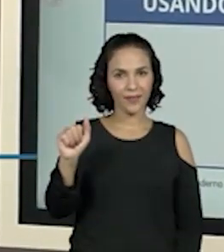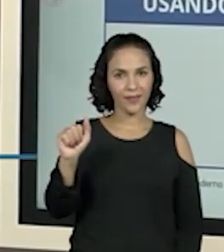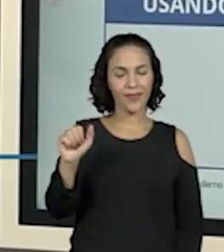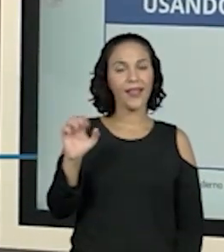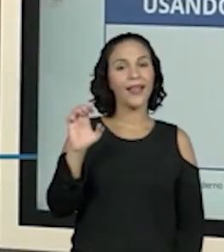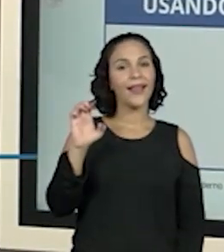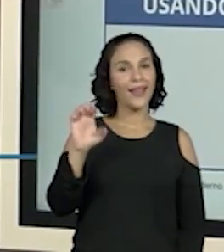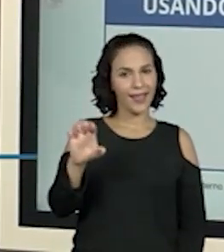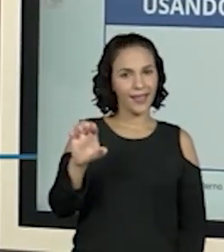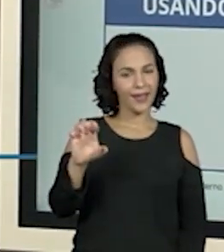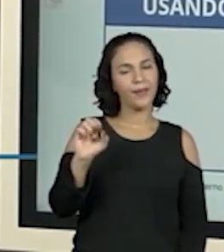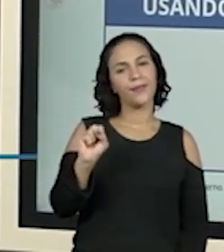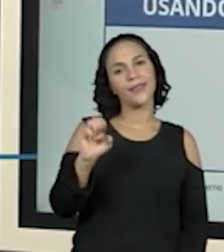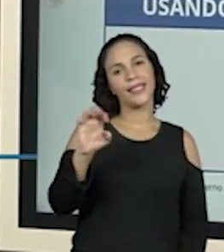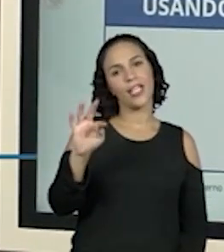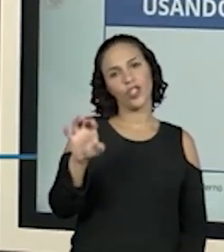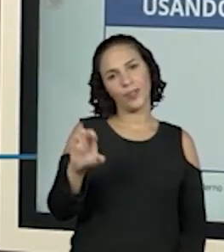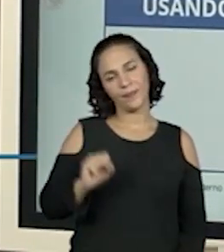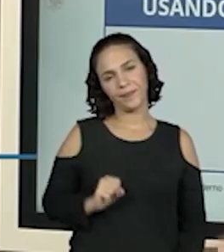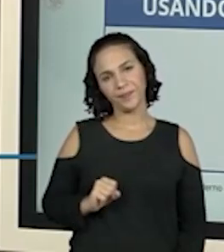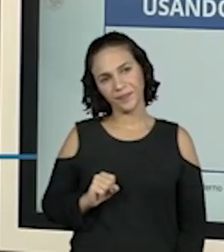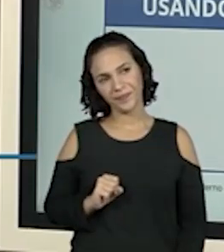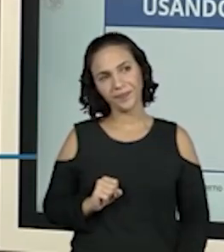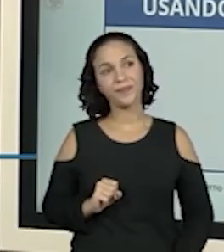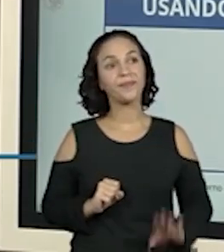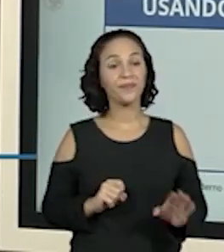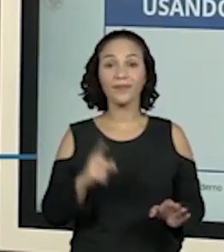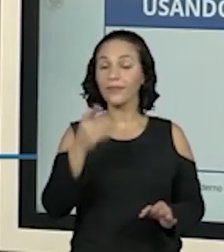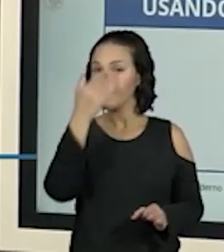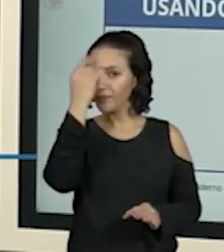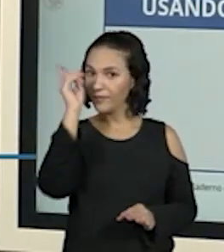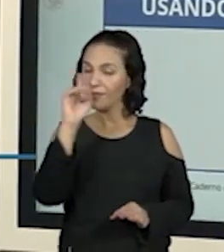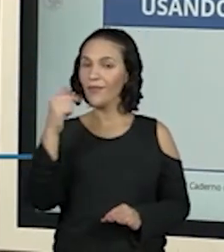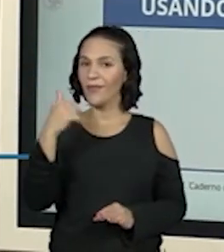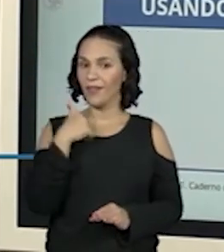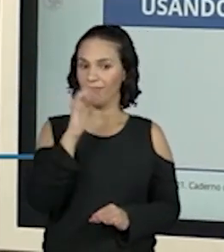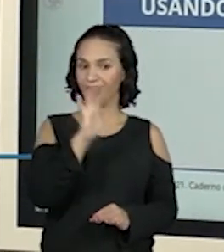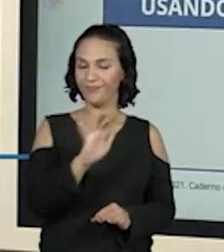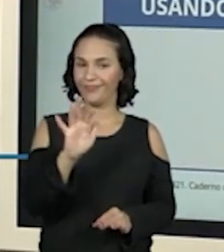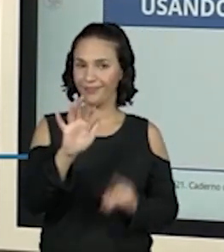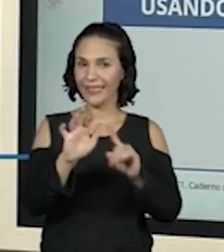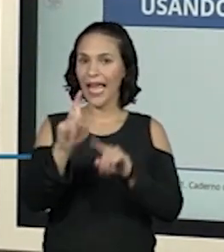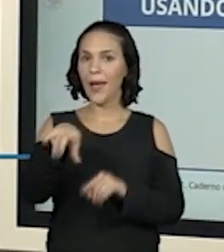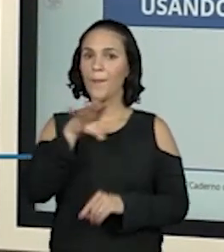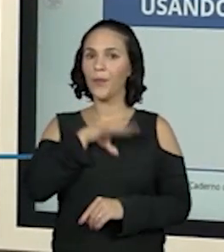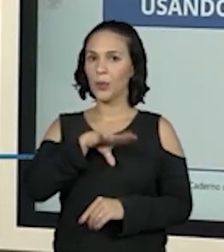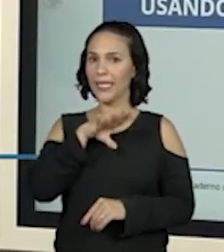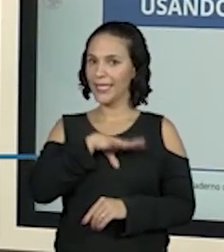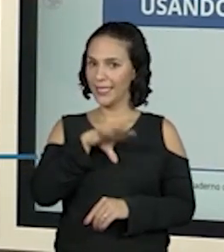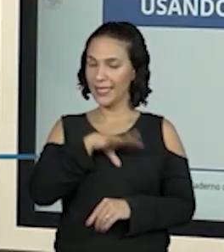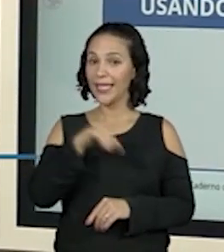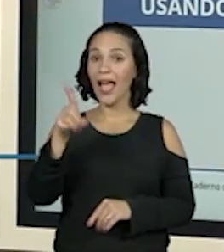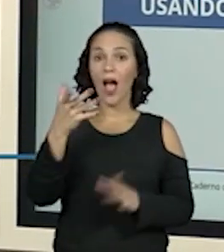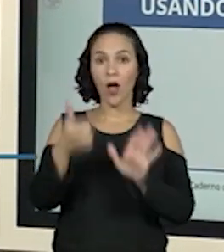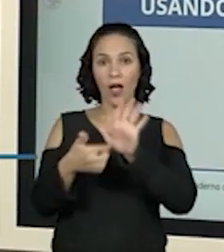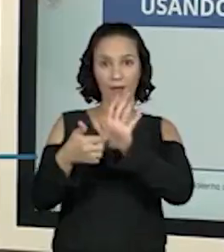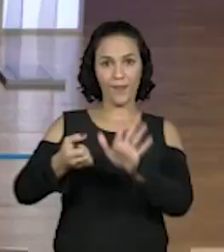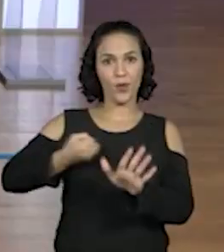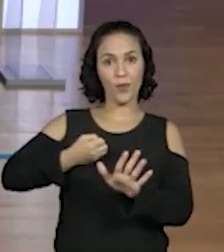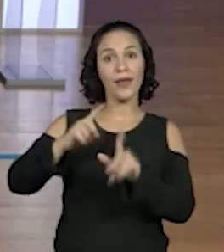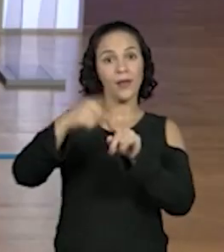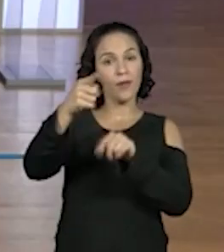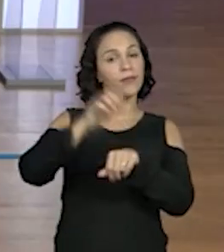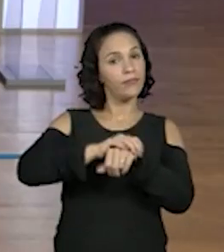depois ali, né? Das atividades que tinham no aprender. Essas são sugestões. Então, não esqueçam de escrever por extenso.